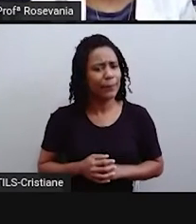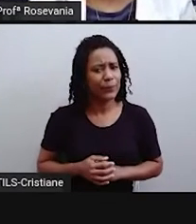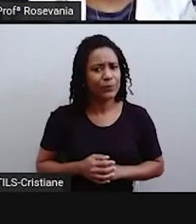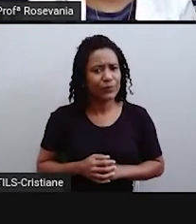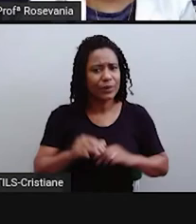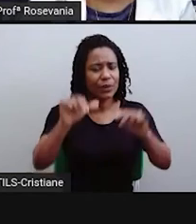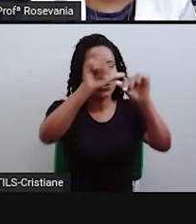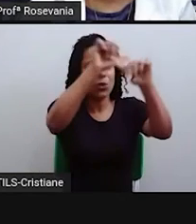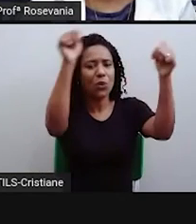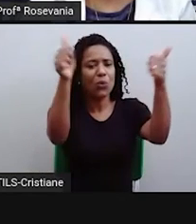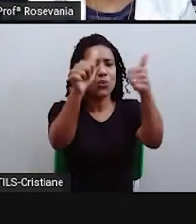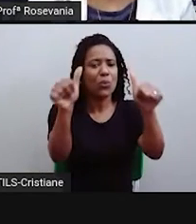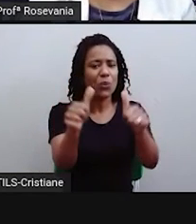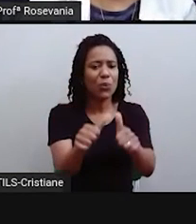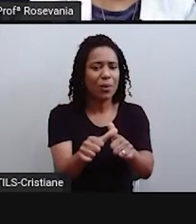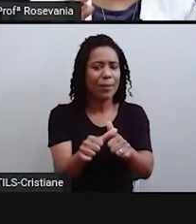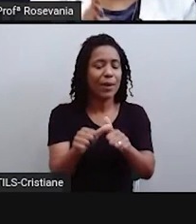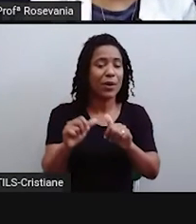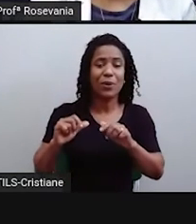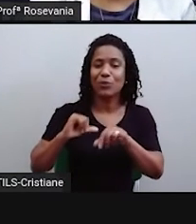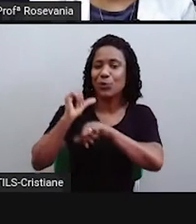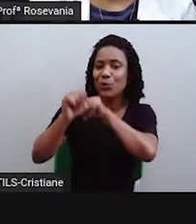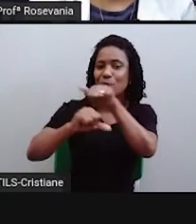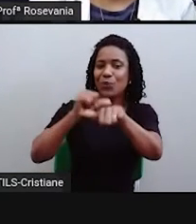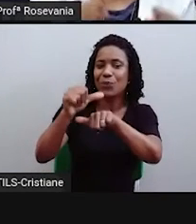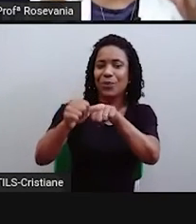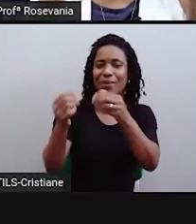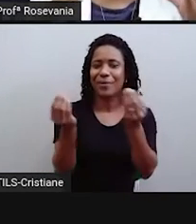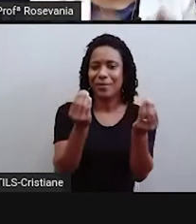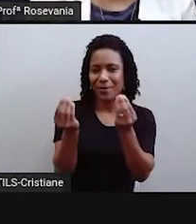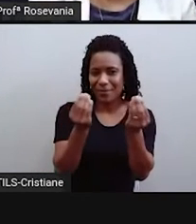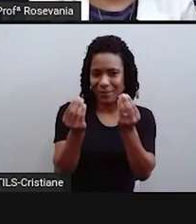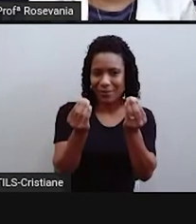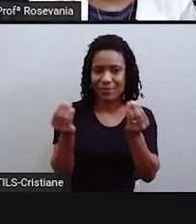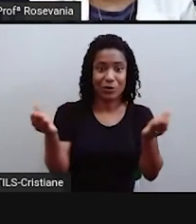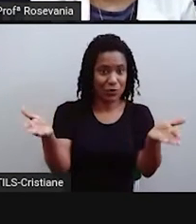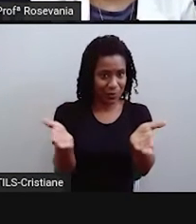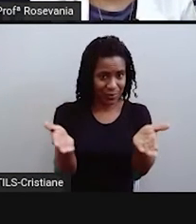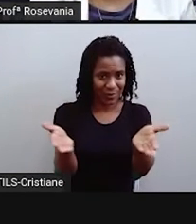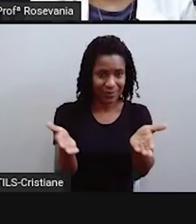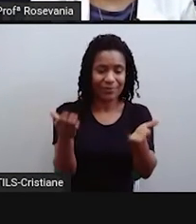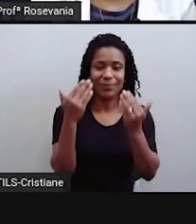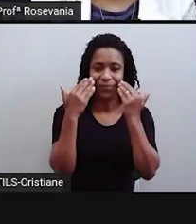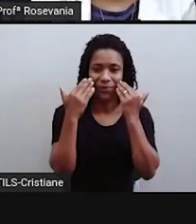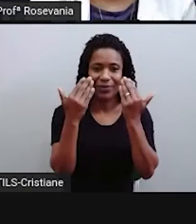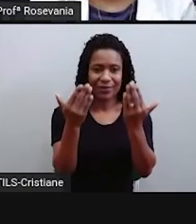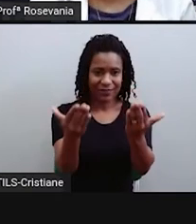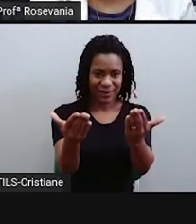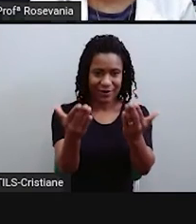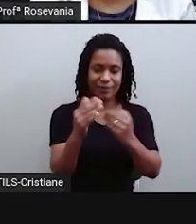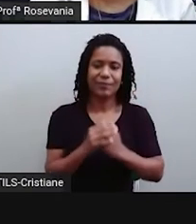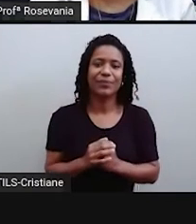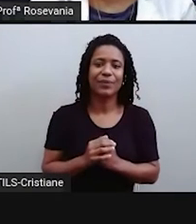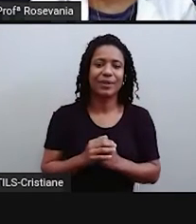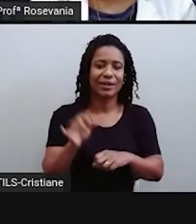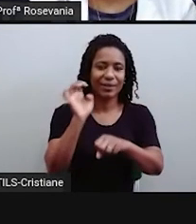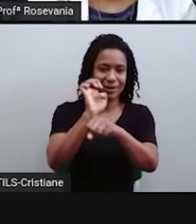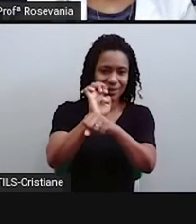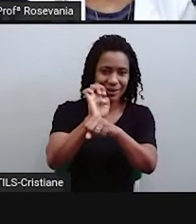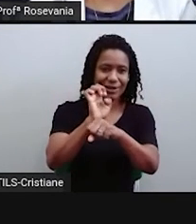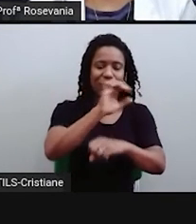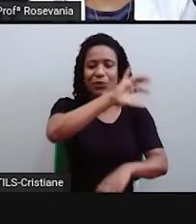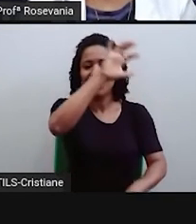temos do território brasileiro? Então, nós temos 27 unidades federativas, como eu